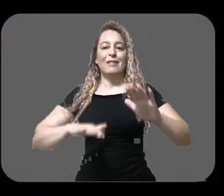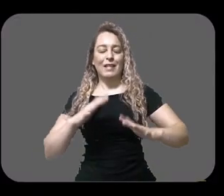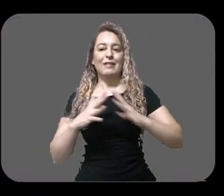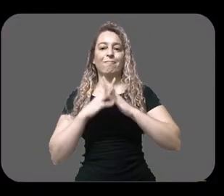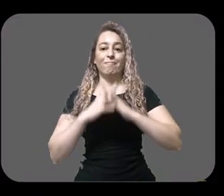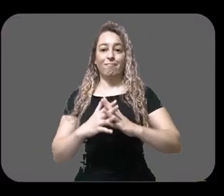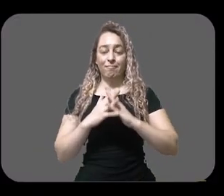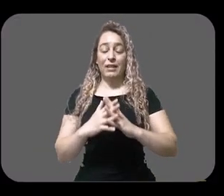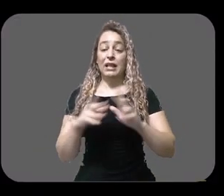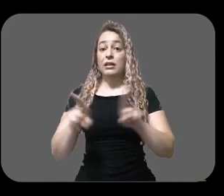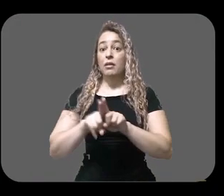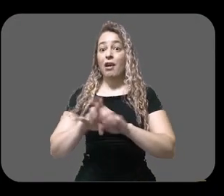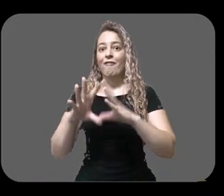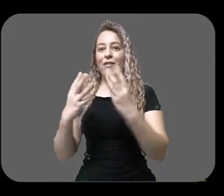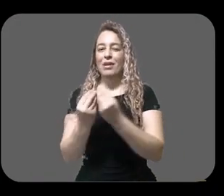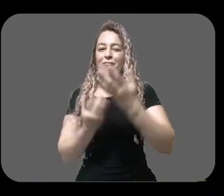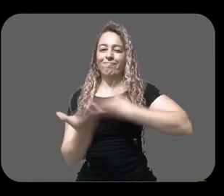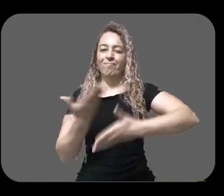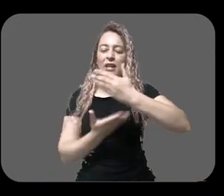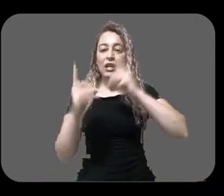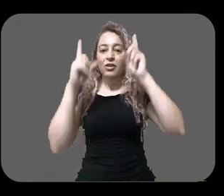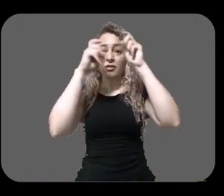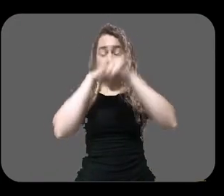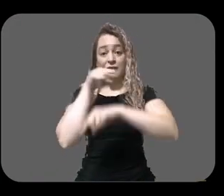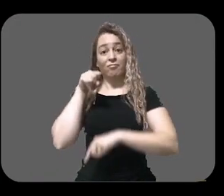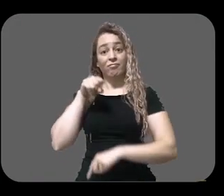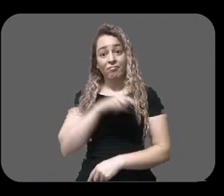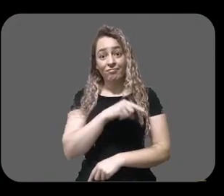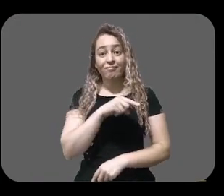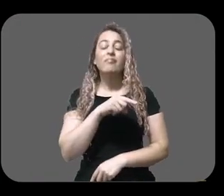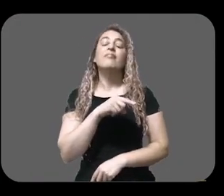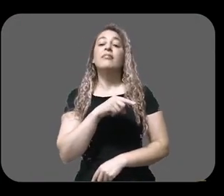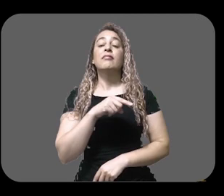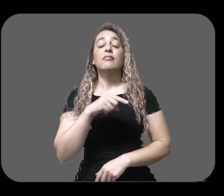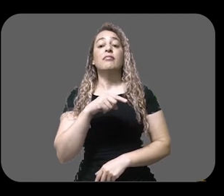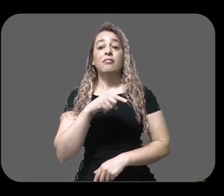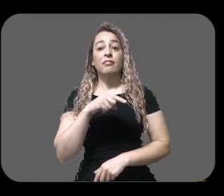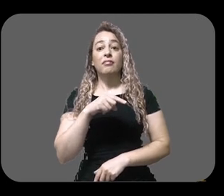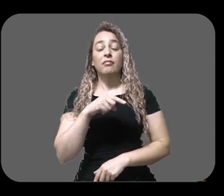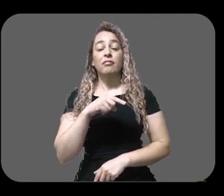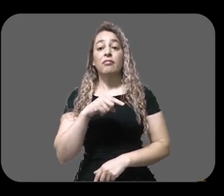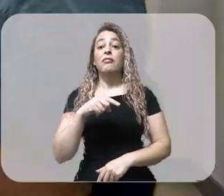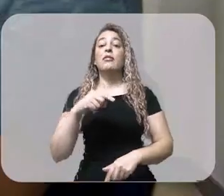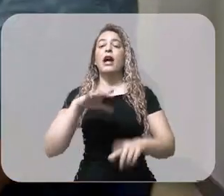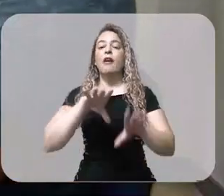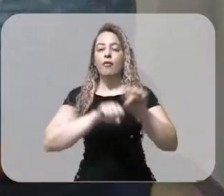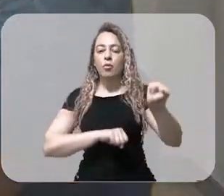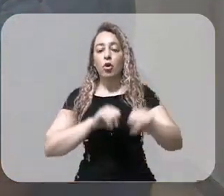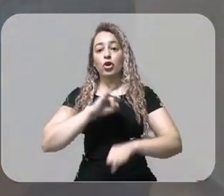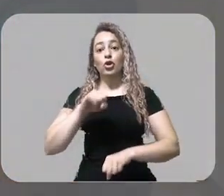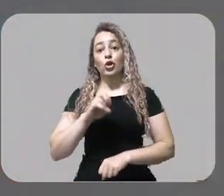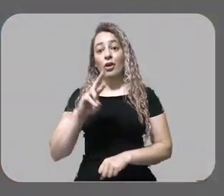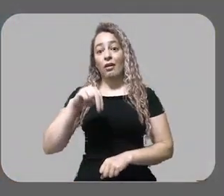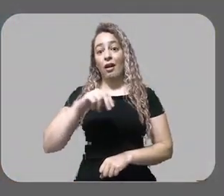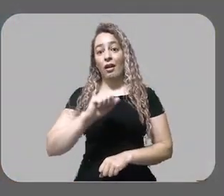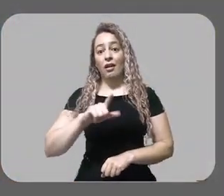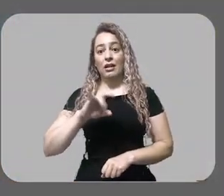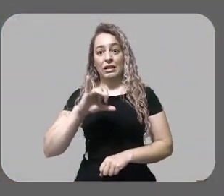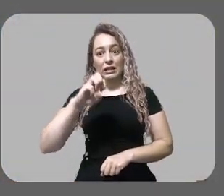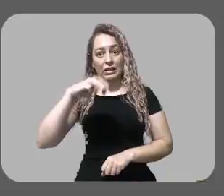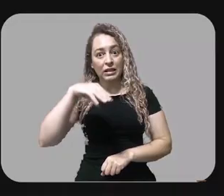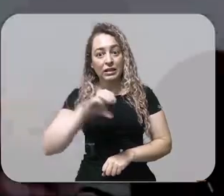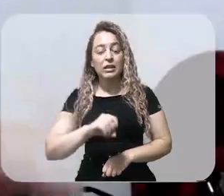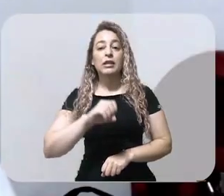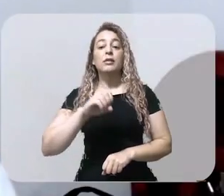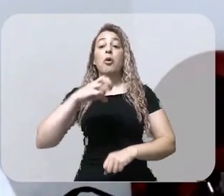Tiago se formou em jornalismo, está cursando mestrado, trabalha numa empresa de tecnologia e ainda tem um canal sobre autismo na